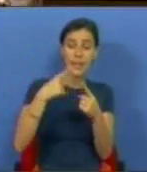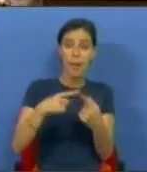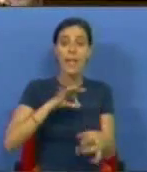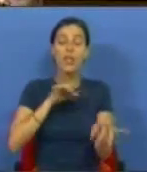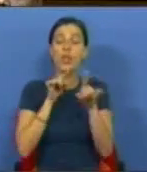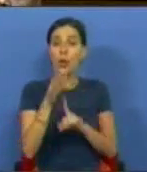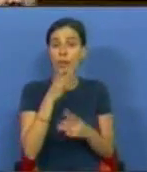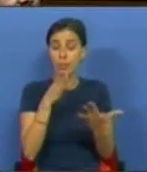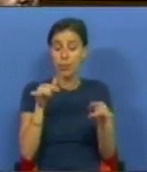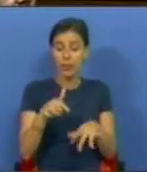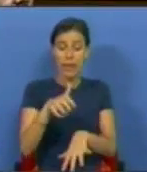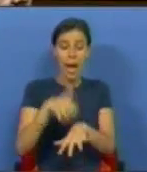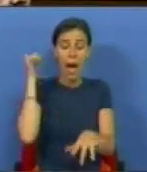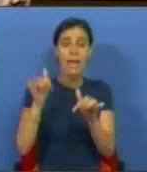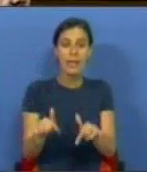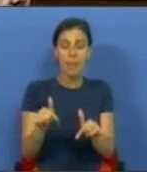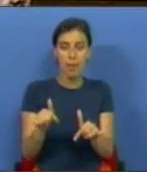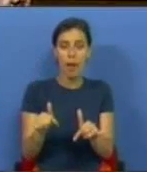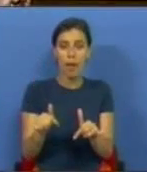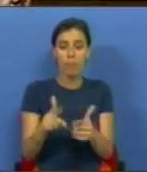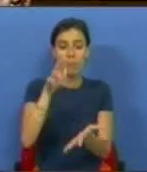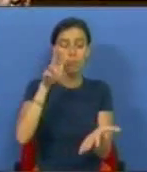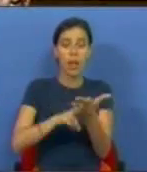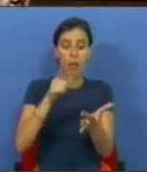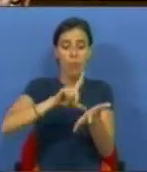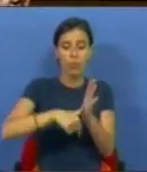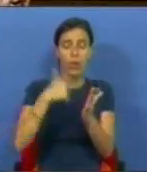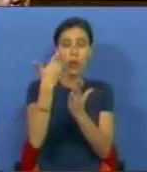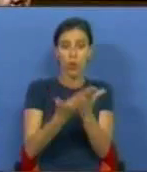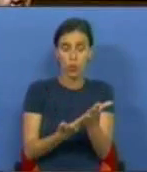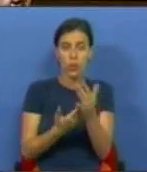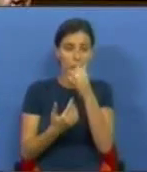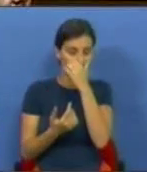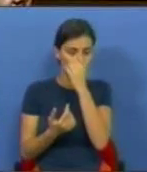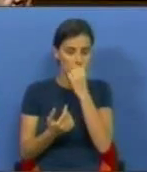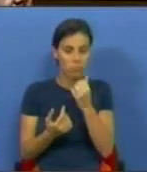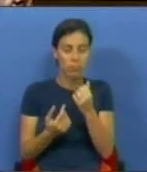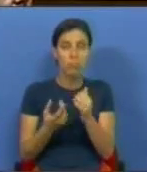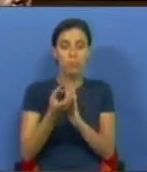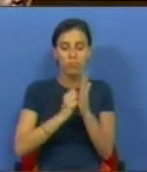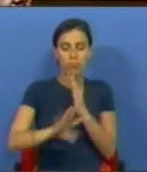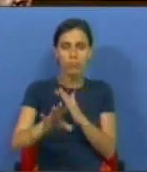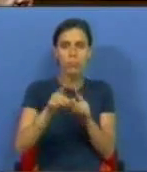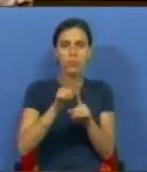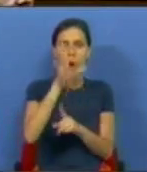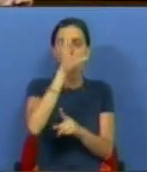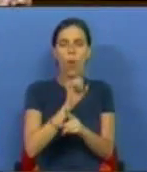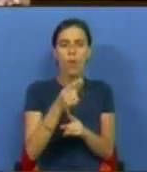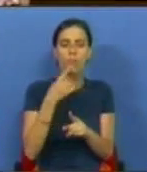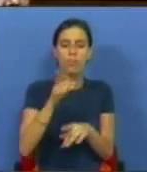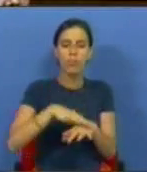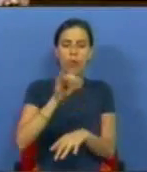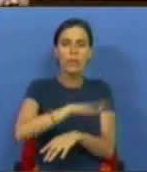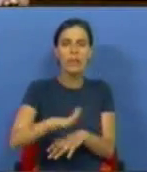Sr. Deputado, esta Assembleia teve que, aprovando um projeto de resolução, enviar uma mensagem ao Governo sobre a